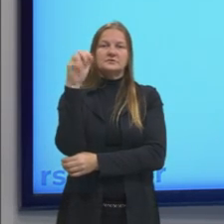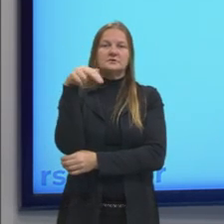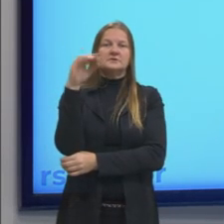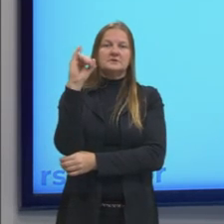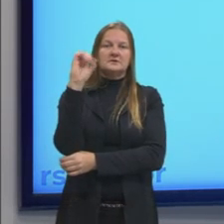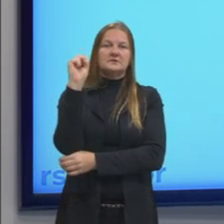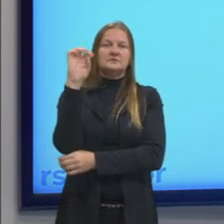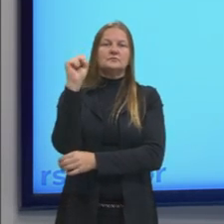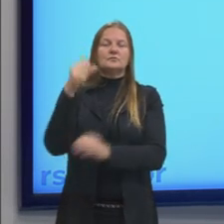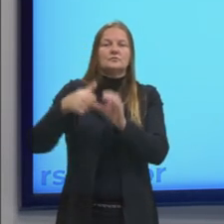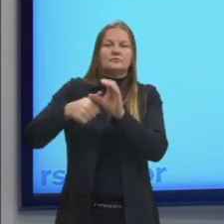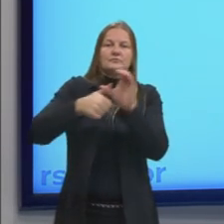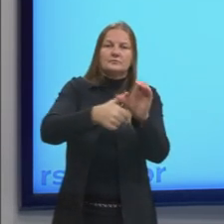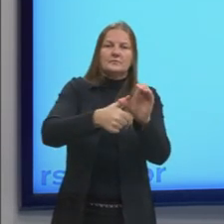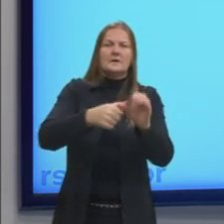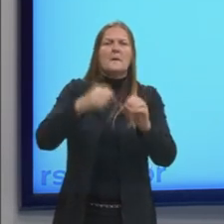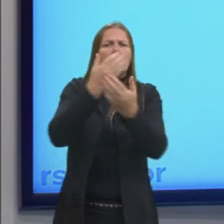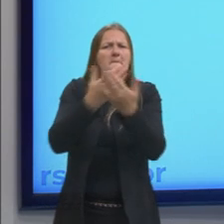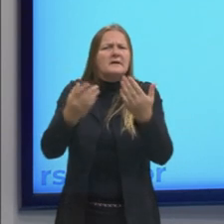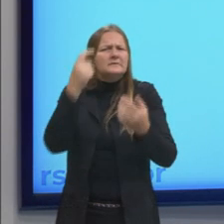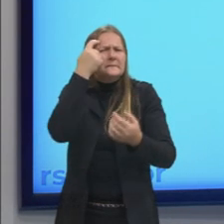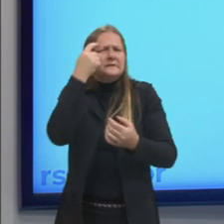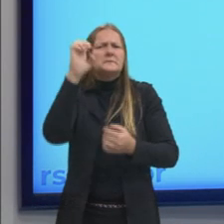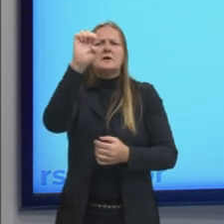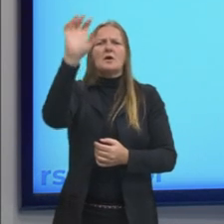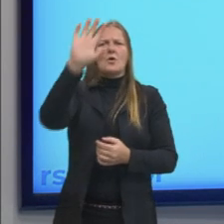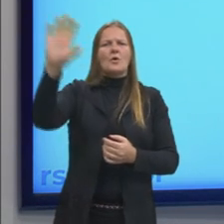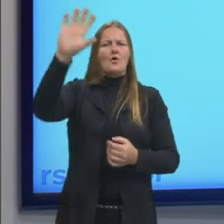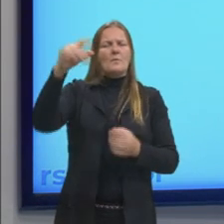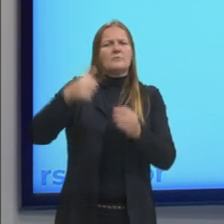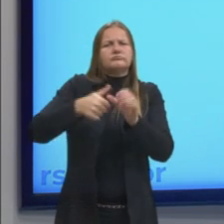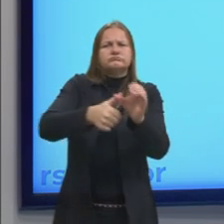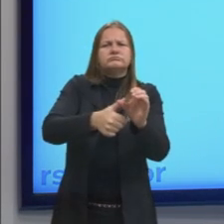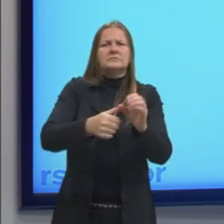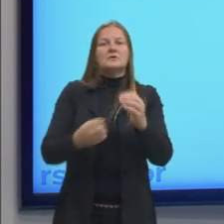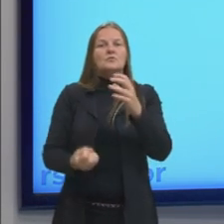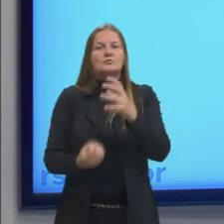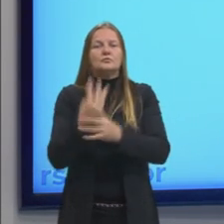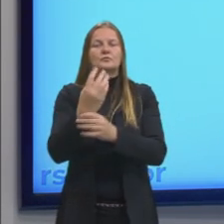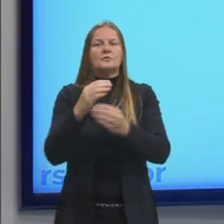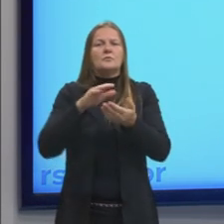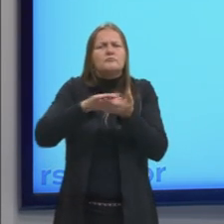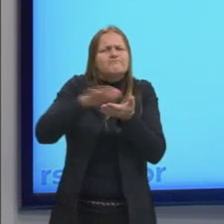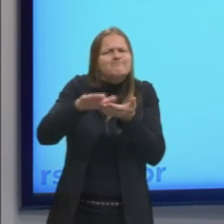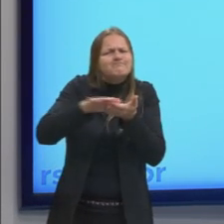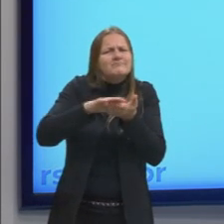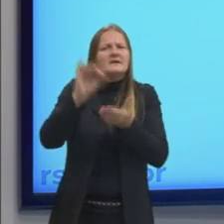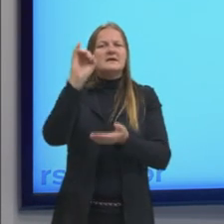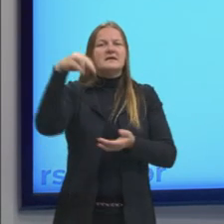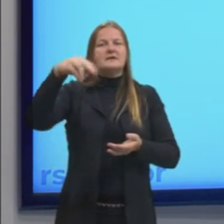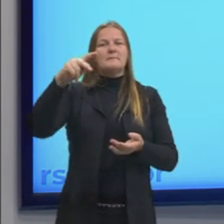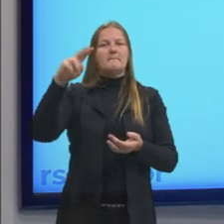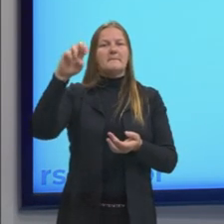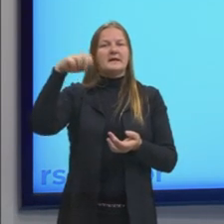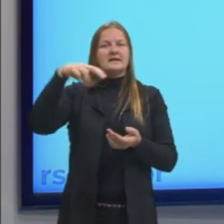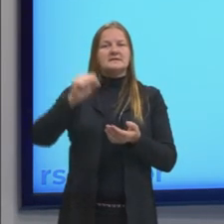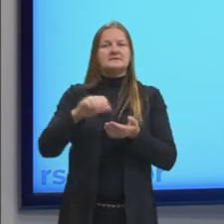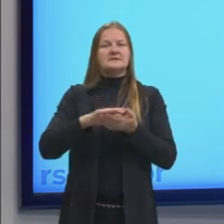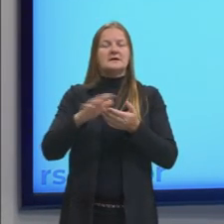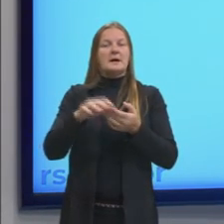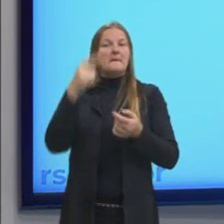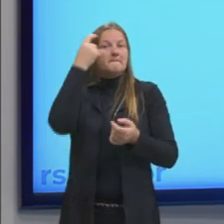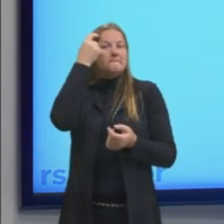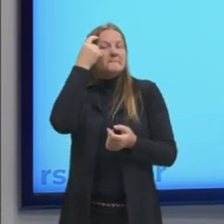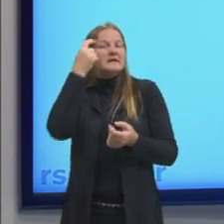na Europa, é outro fator que modifica a sociedade. O surgimento da imprensa, as pessoas vão ter mais liberdade de